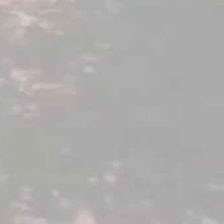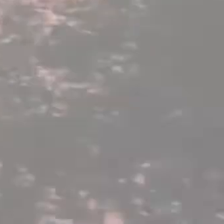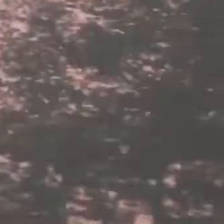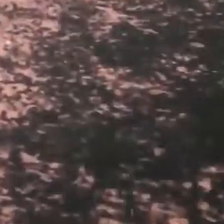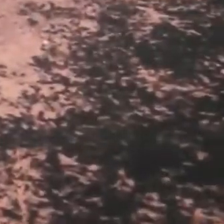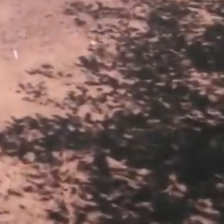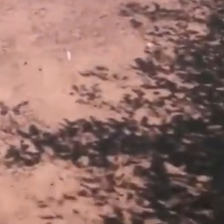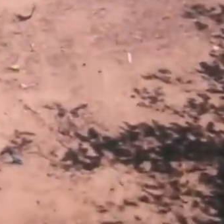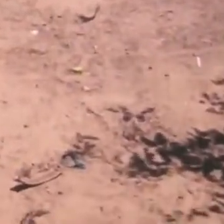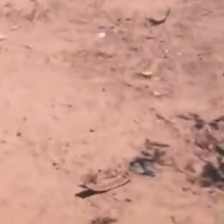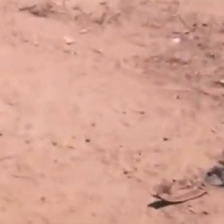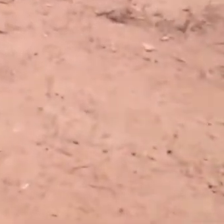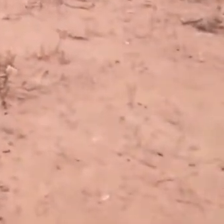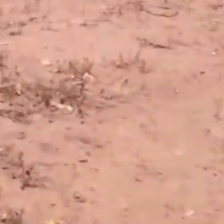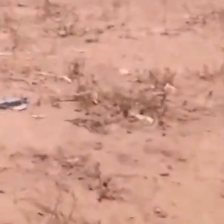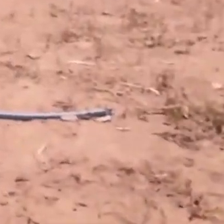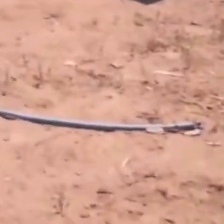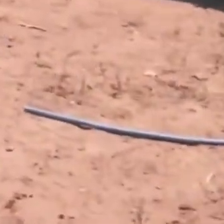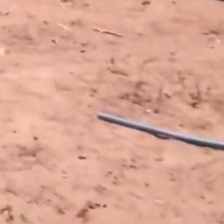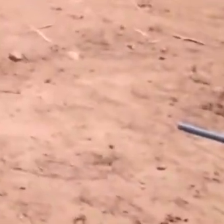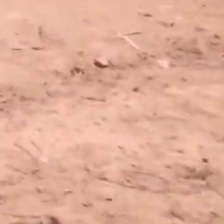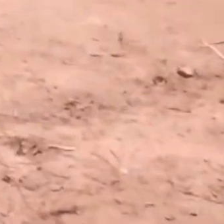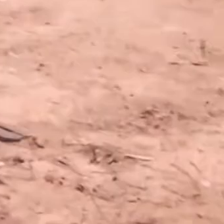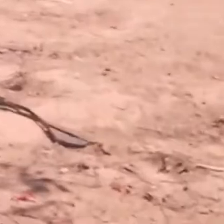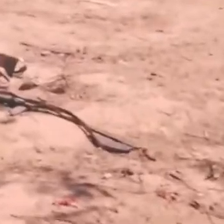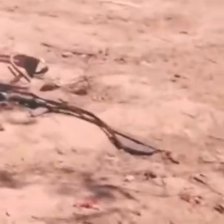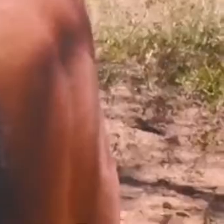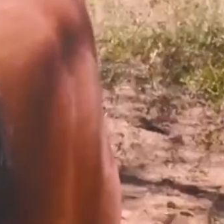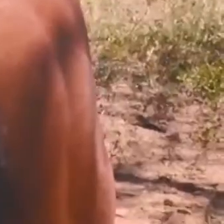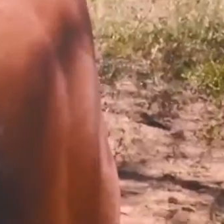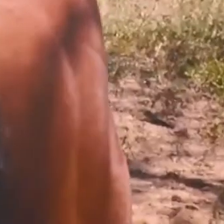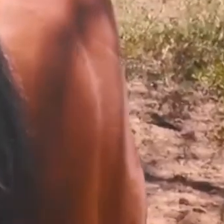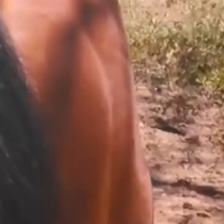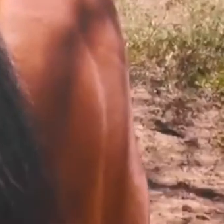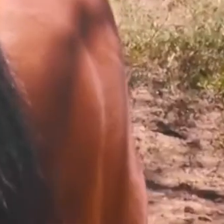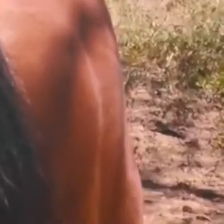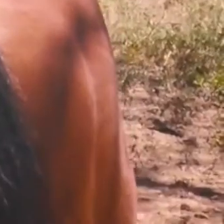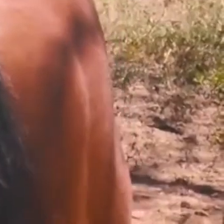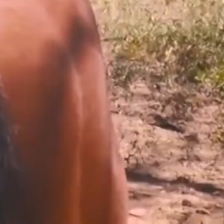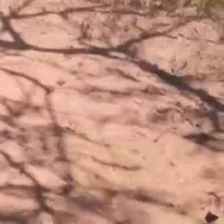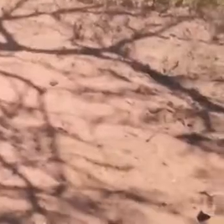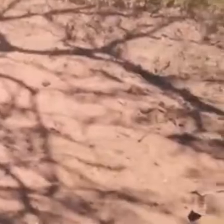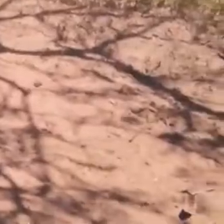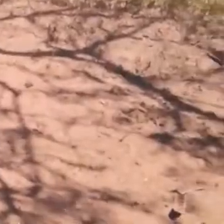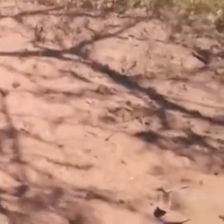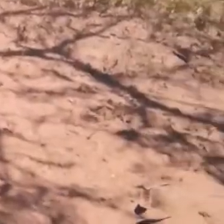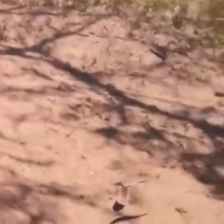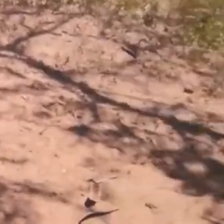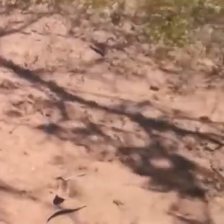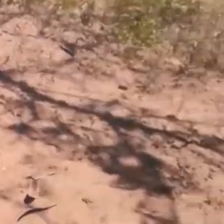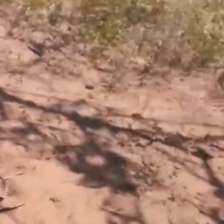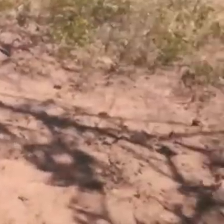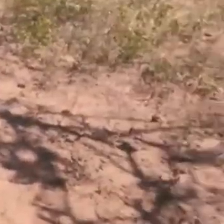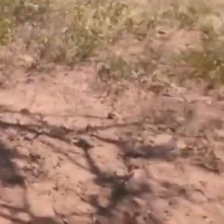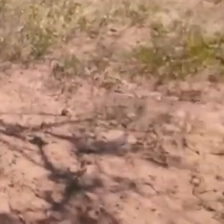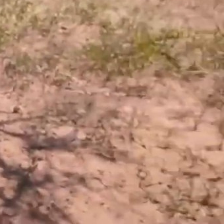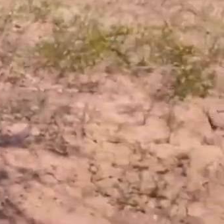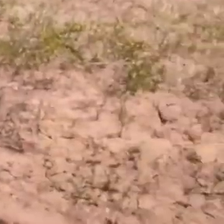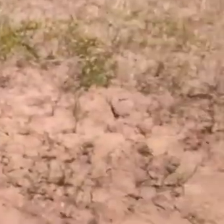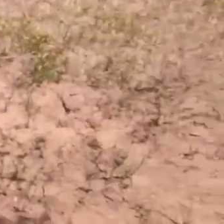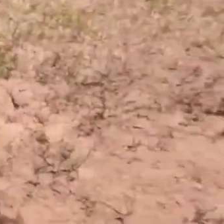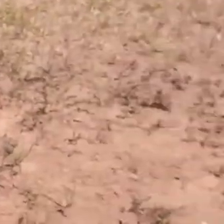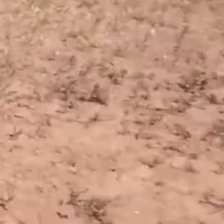Maicon Barros Dantas, 28 anos, conhecido como Piu Aboiador, é servente de pedreiro. Aos 11 anos,